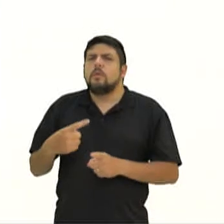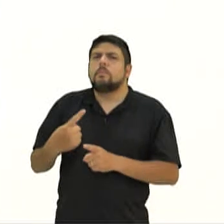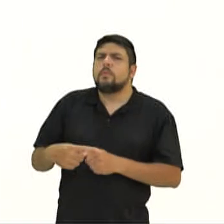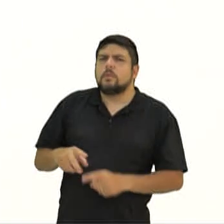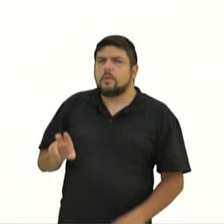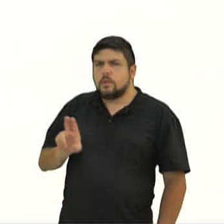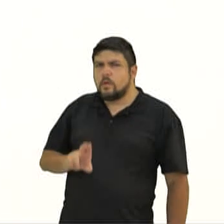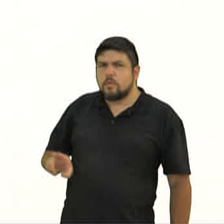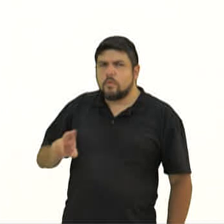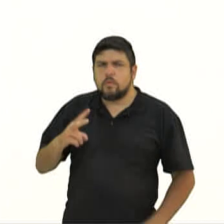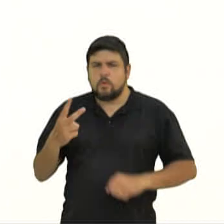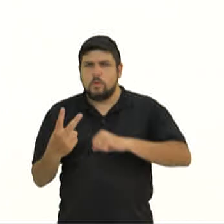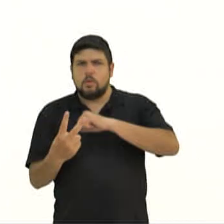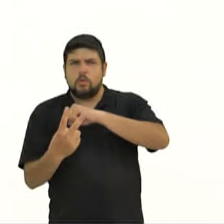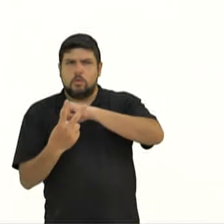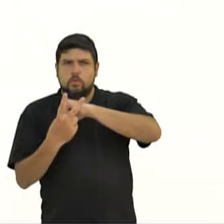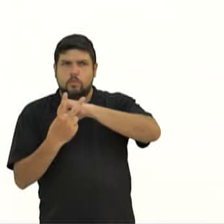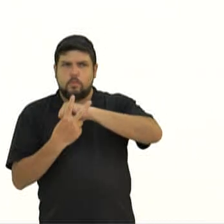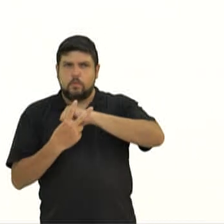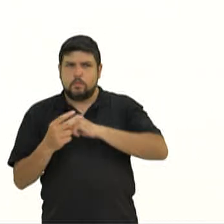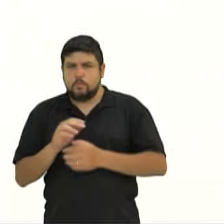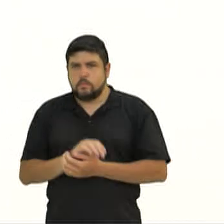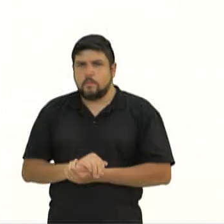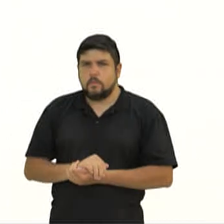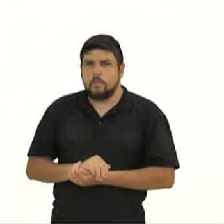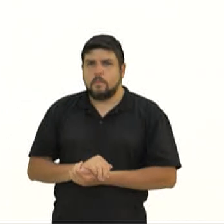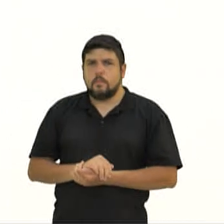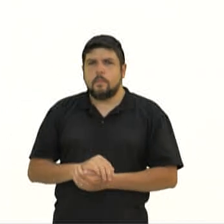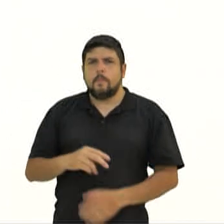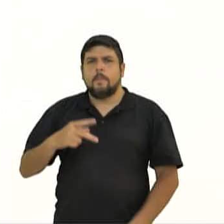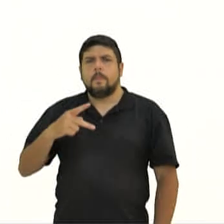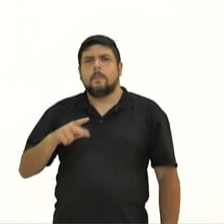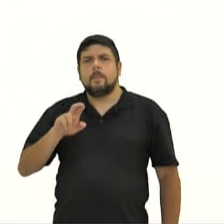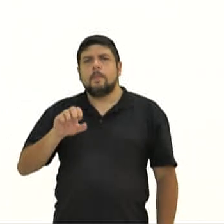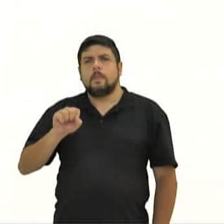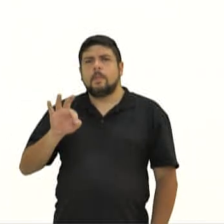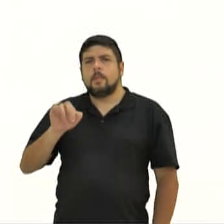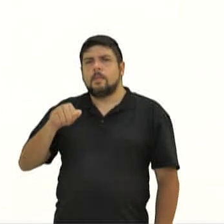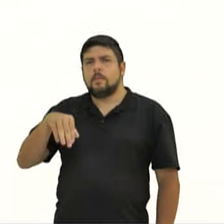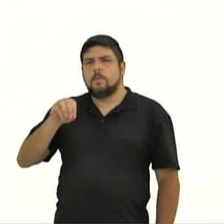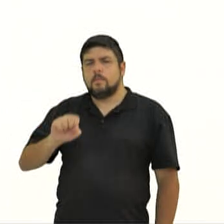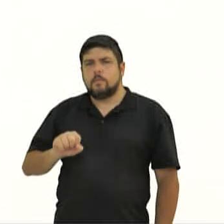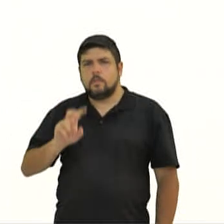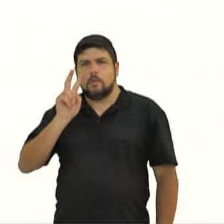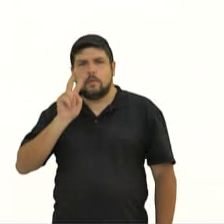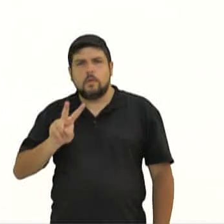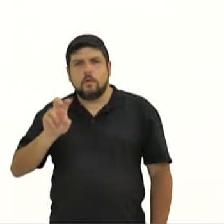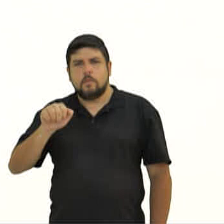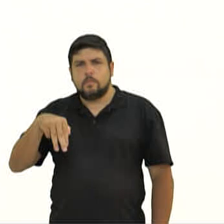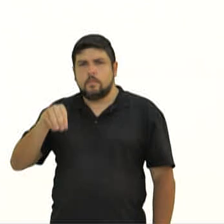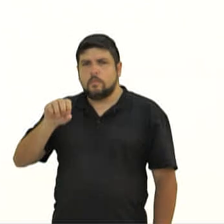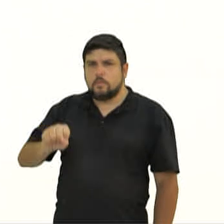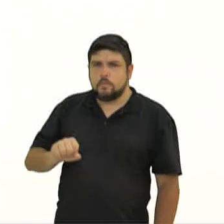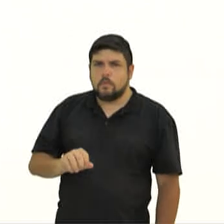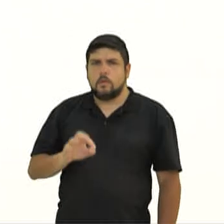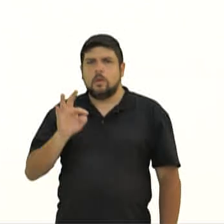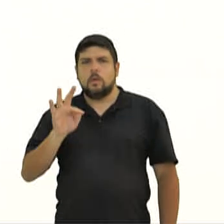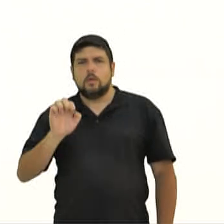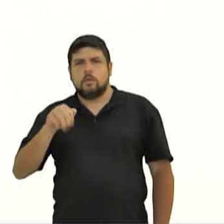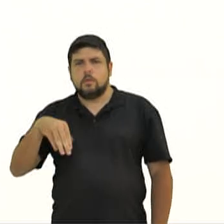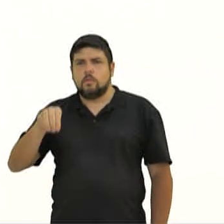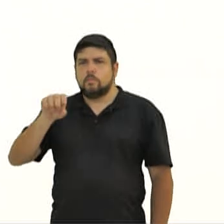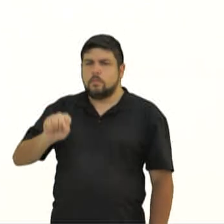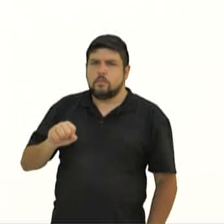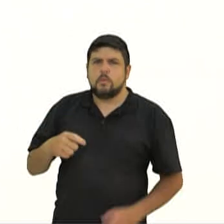os verbos em destaque? Os versos. Os verbos. Prestamos, vemos e temos. Por que ela usa esses verbos em